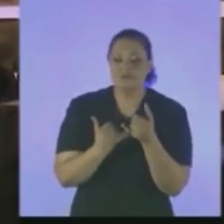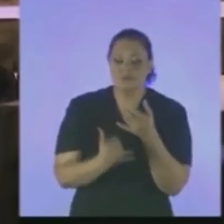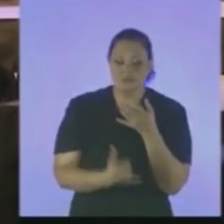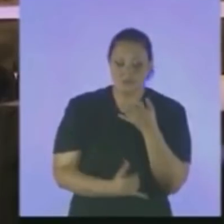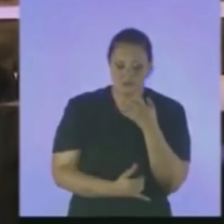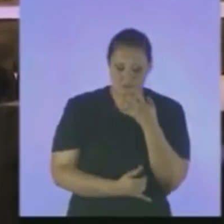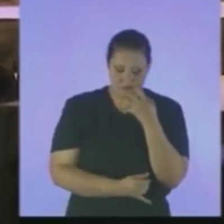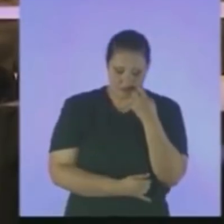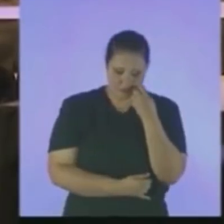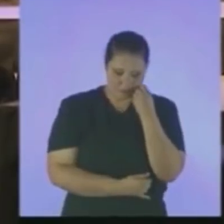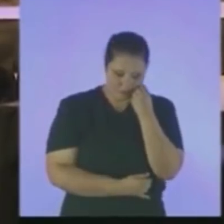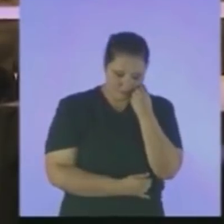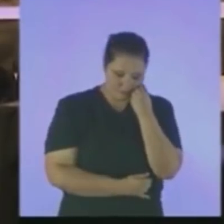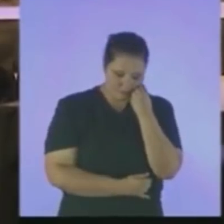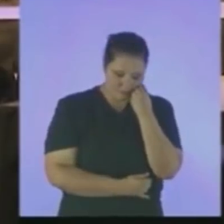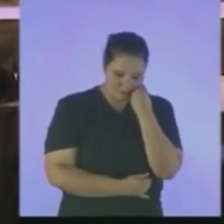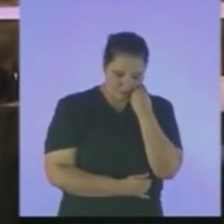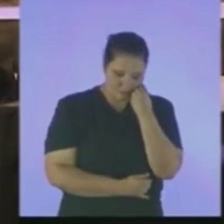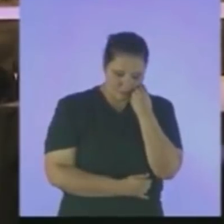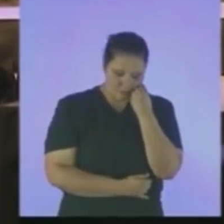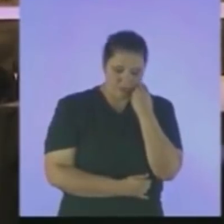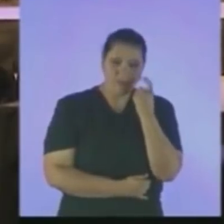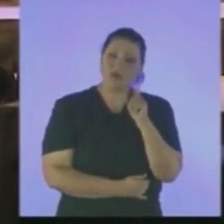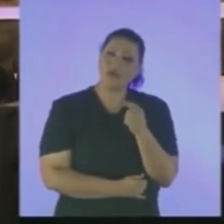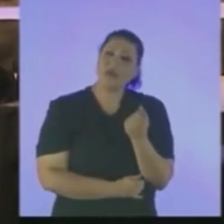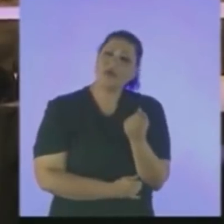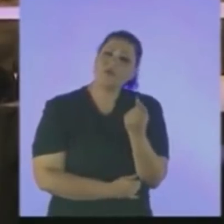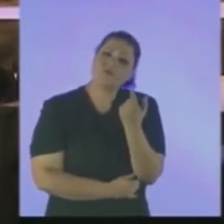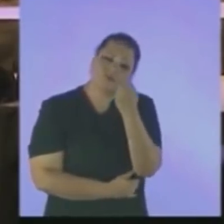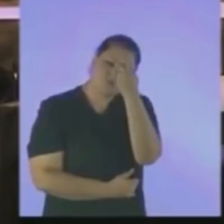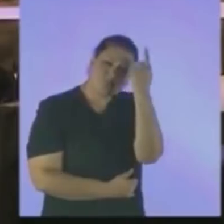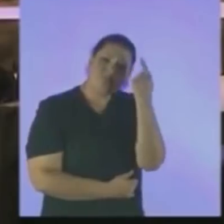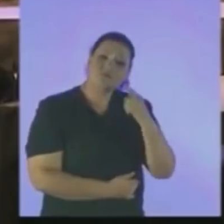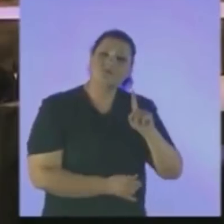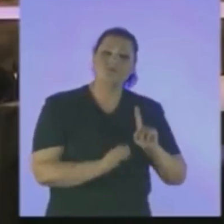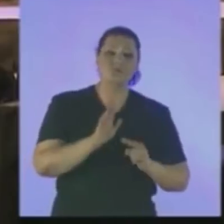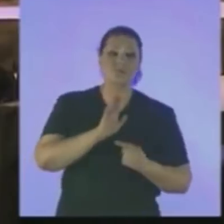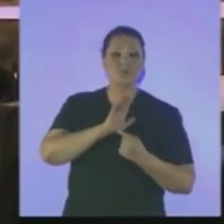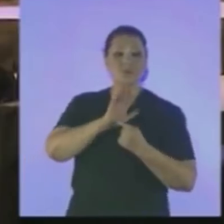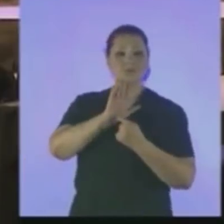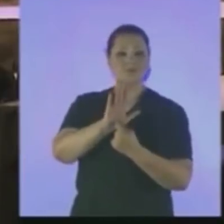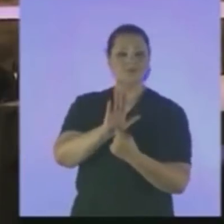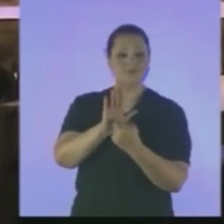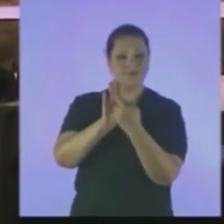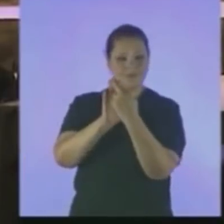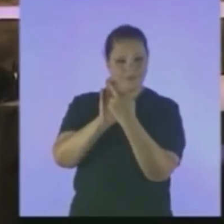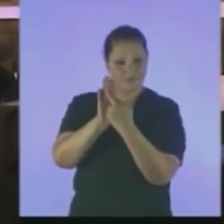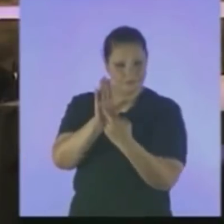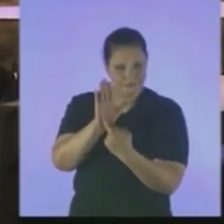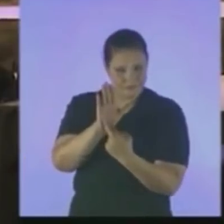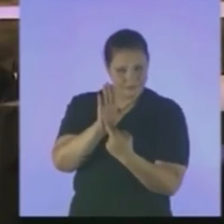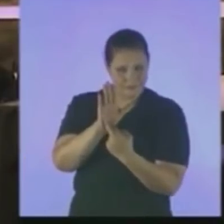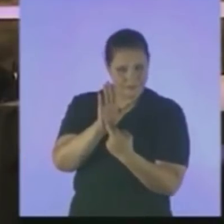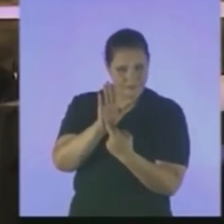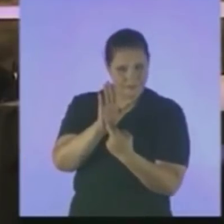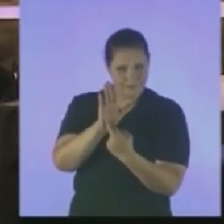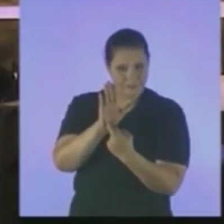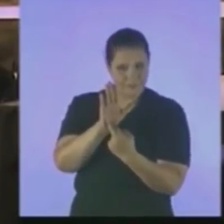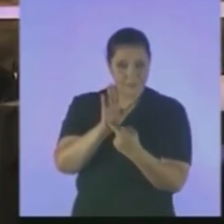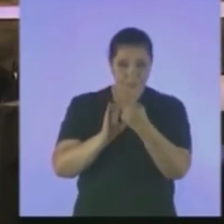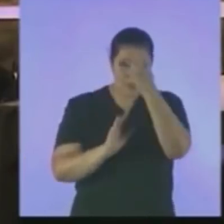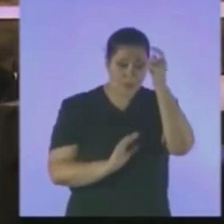Foi ele um dos últimos A apresentar o seu relatório A